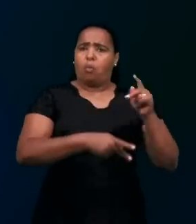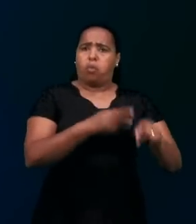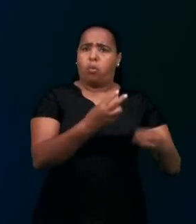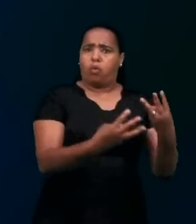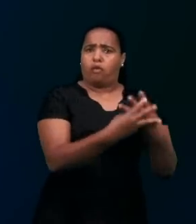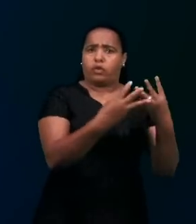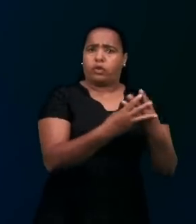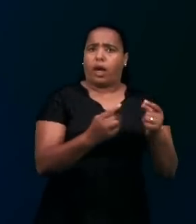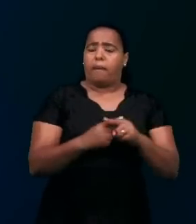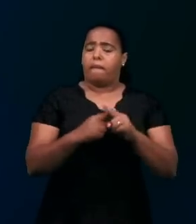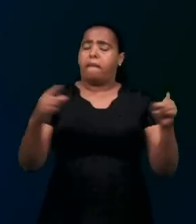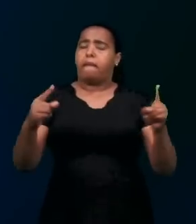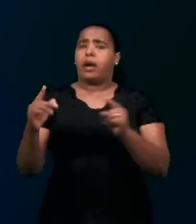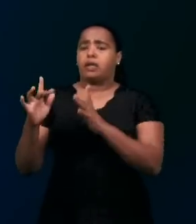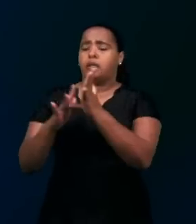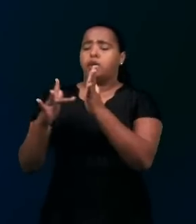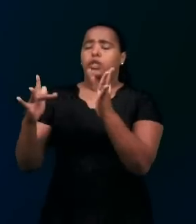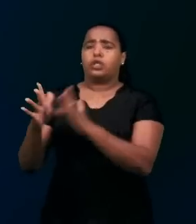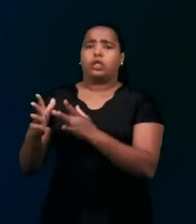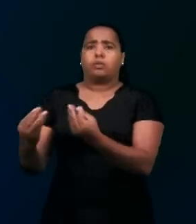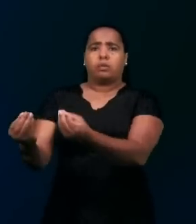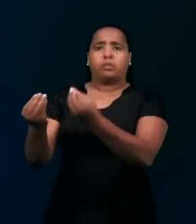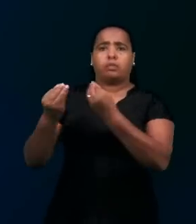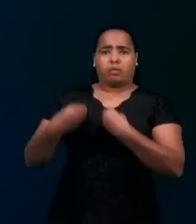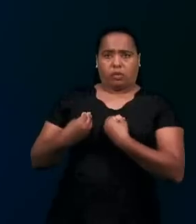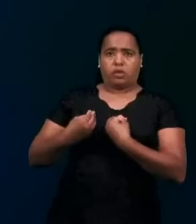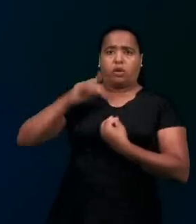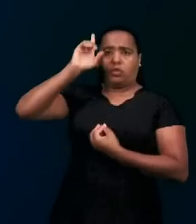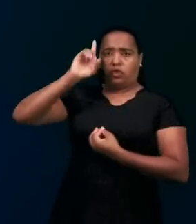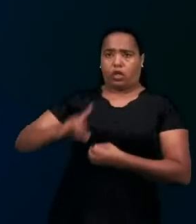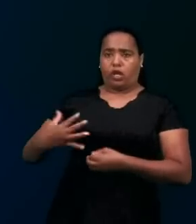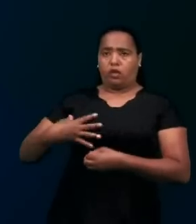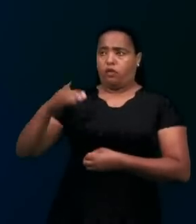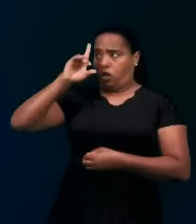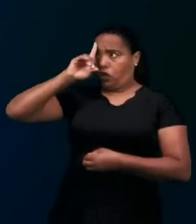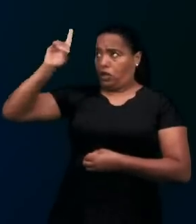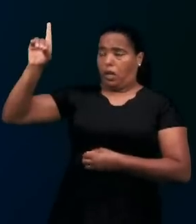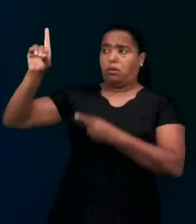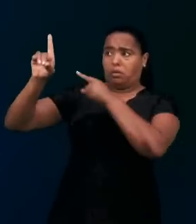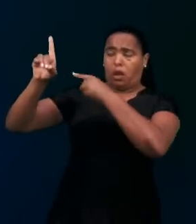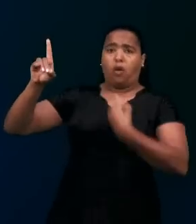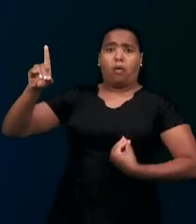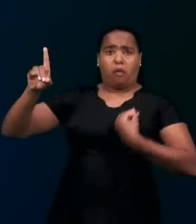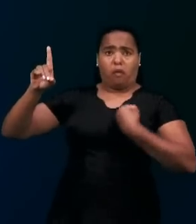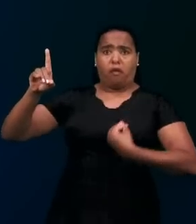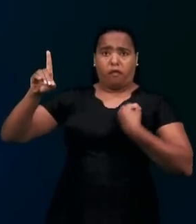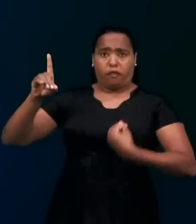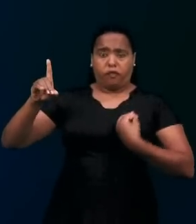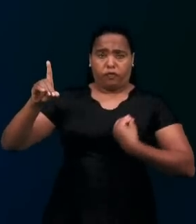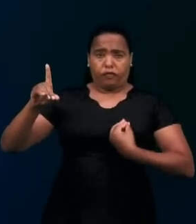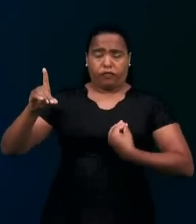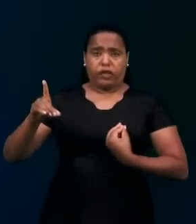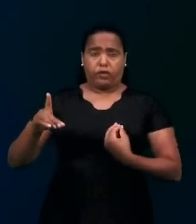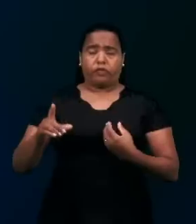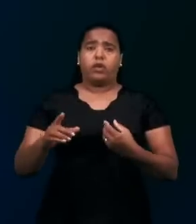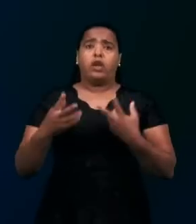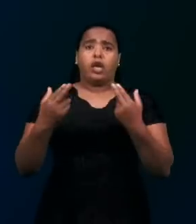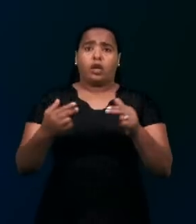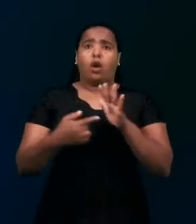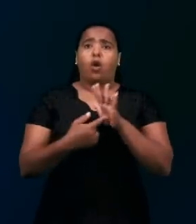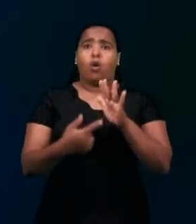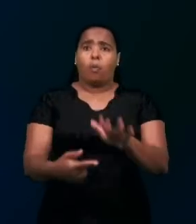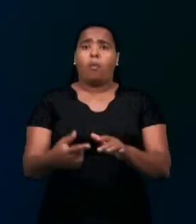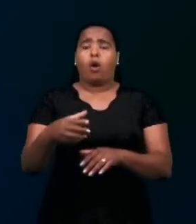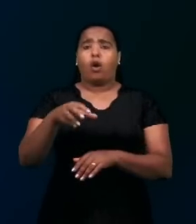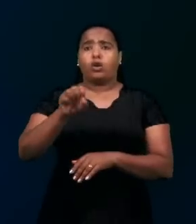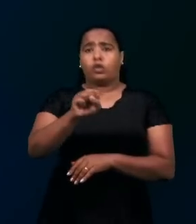nos foi dada a condição de sermos filhos de Deus, do Deus vivo, como está em Oséias 1, 10b, e no